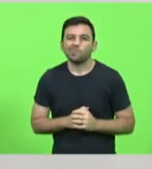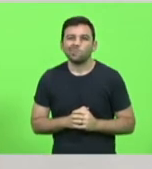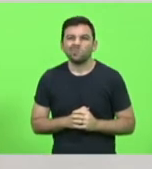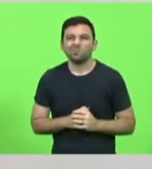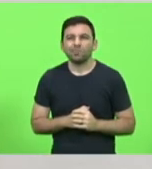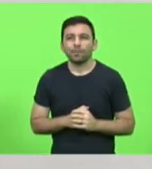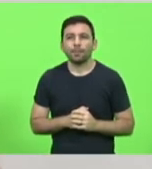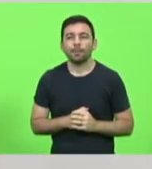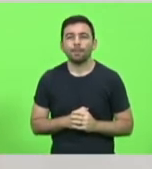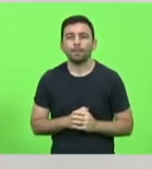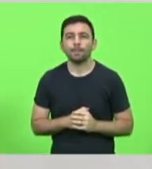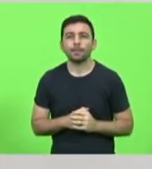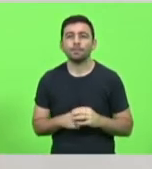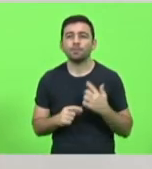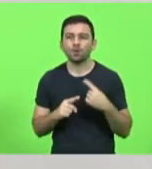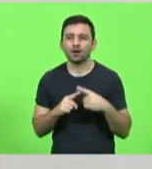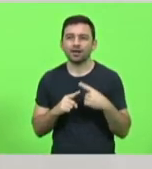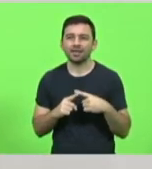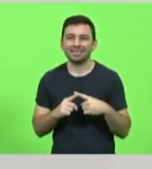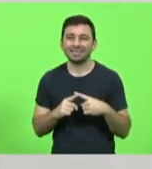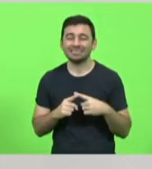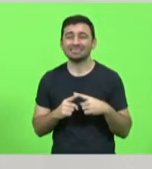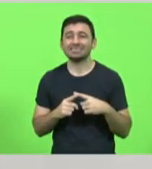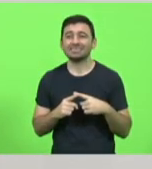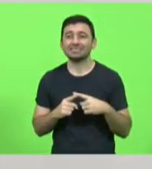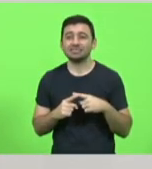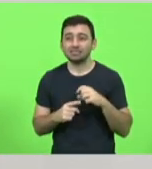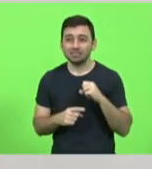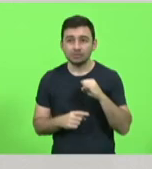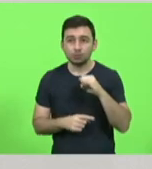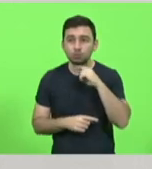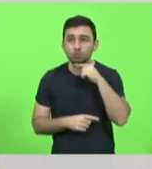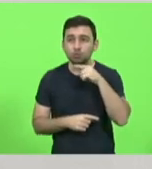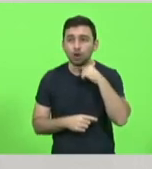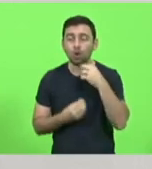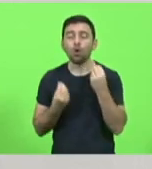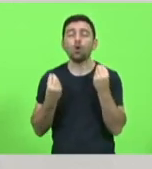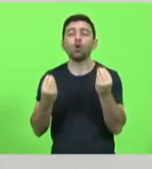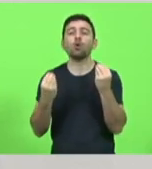Porque, se não, como é que nós vamos diminuir,